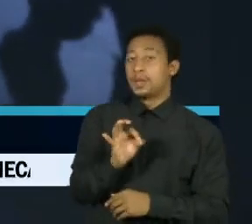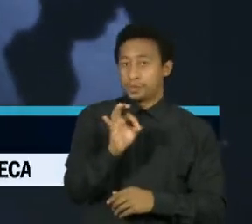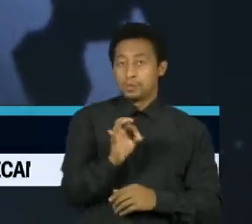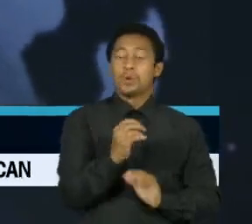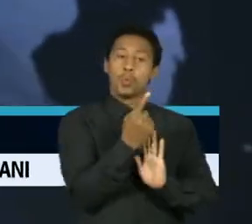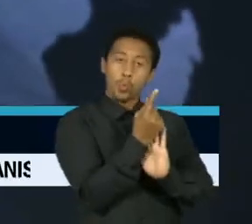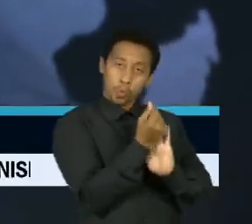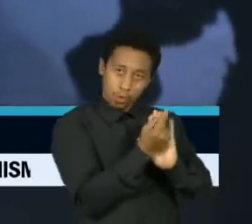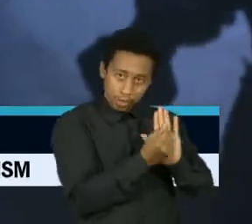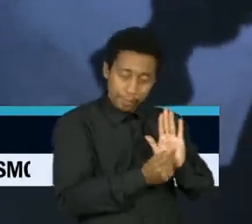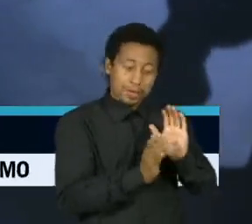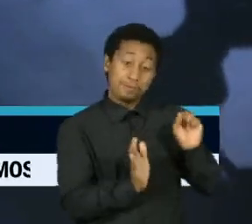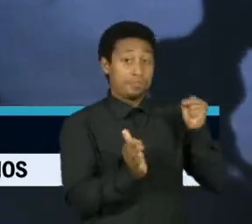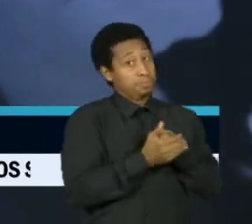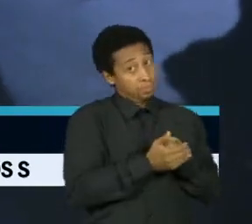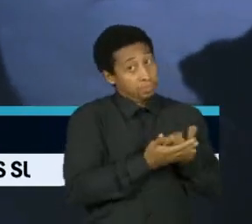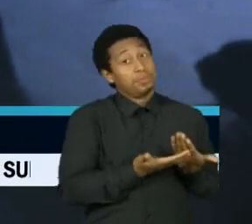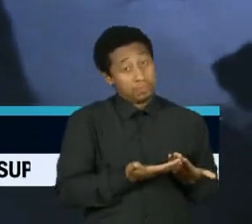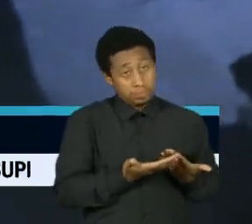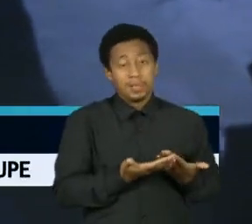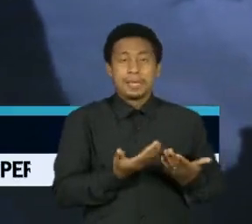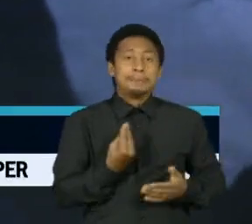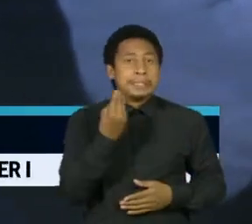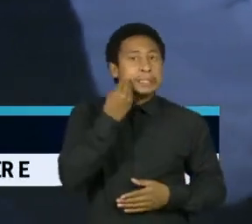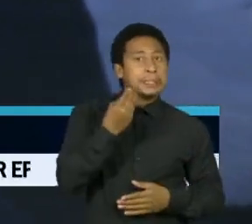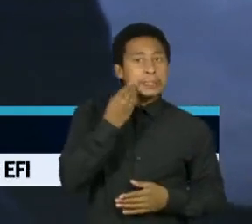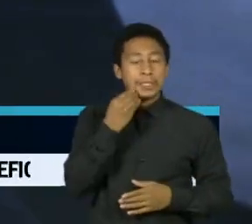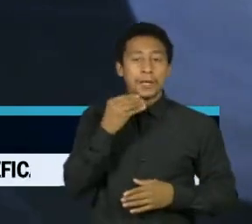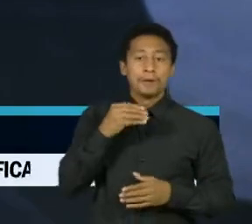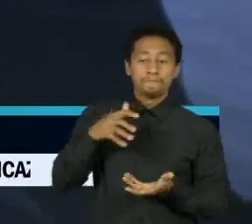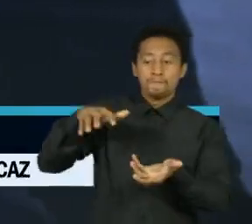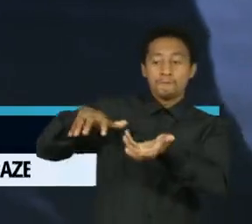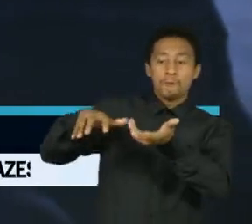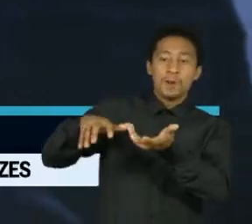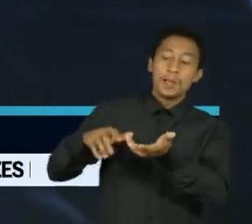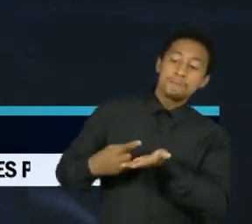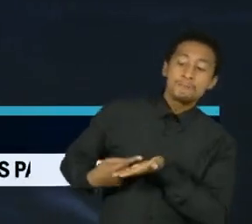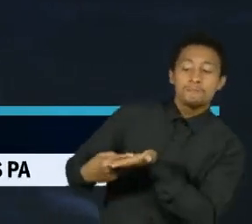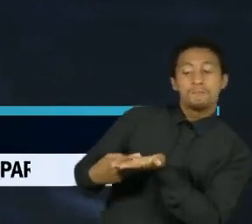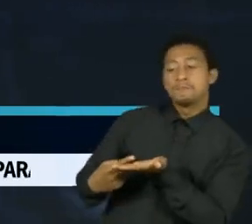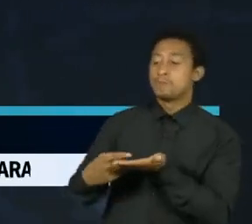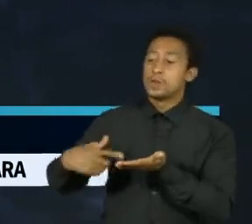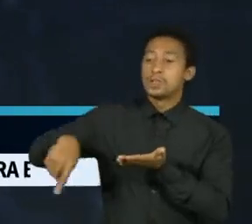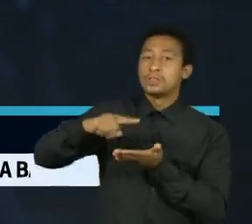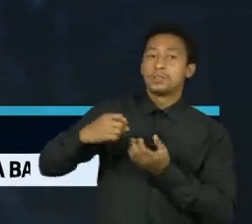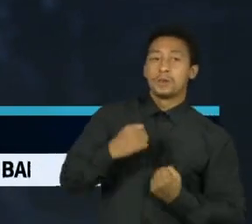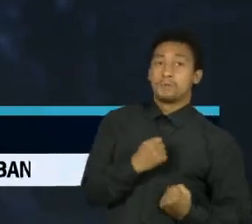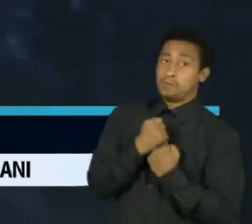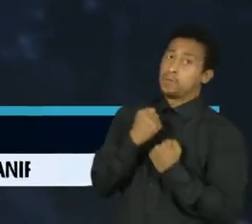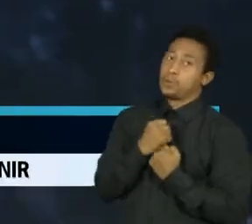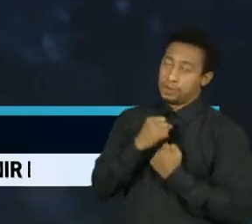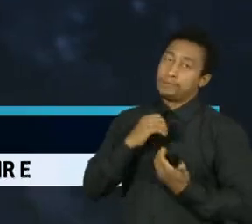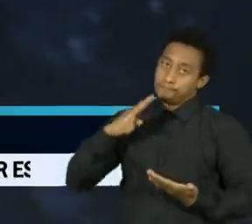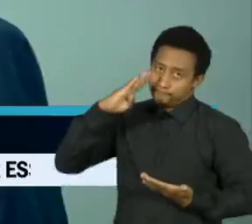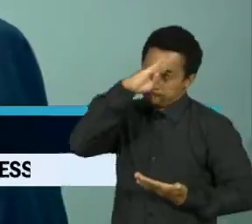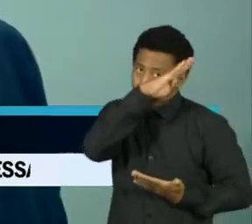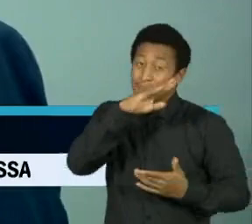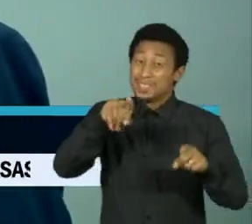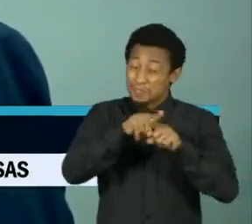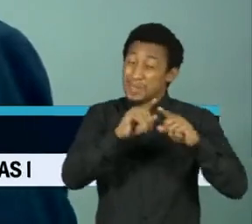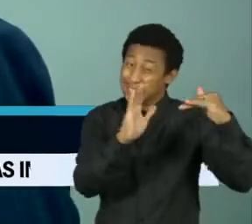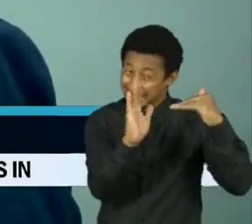secreto. É mais uma tentativa de ganhar apoio no Congresso, principalmente no Senado, onde o Planalto acumula derrotas.